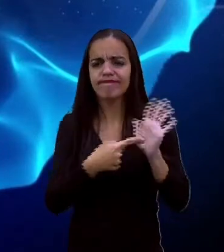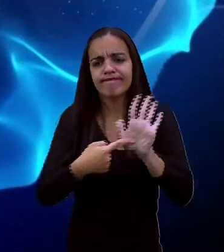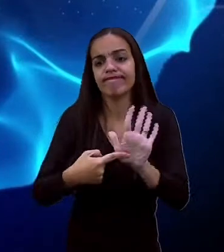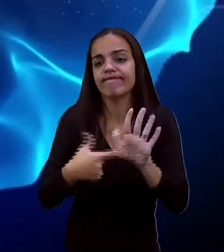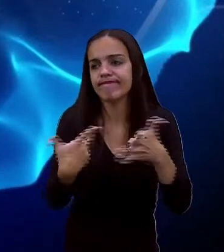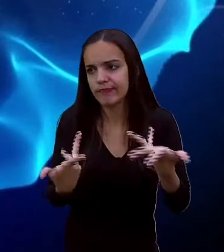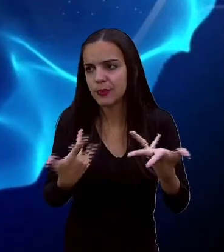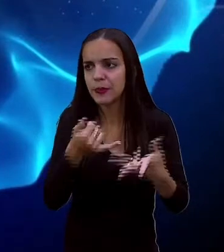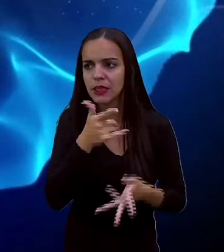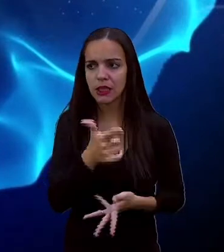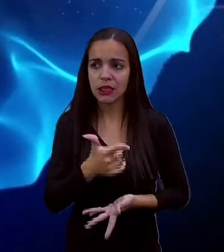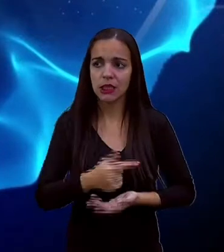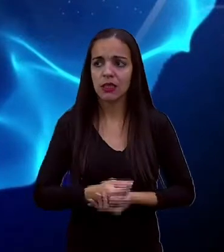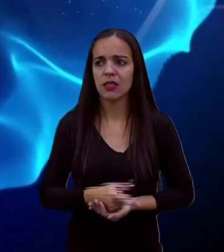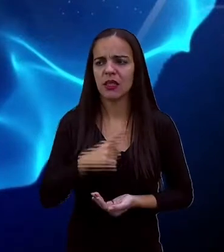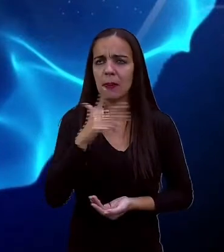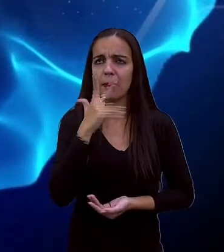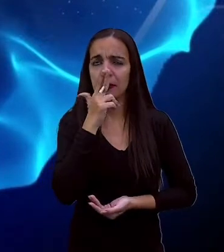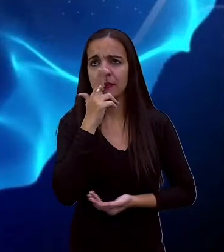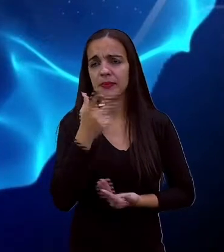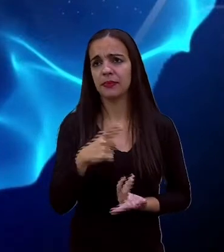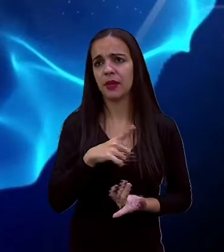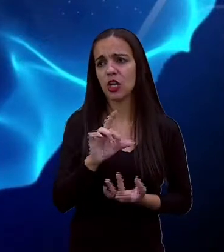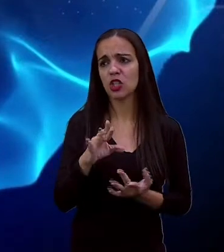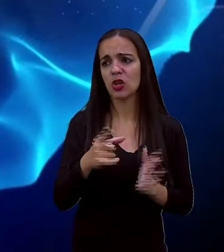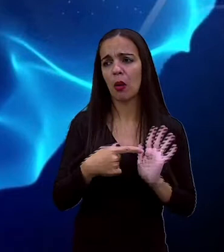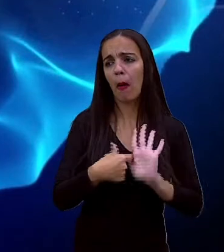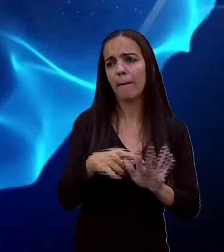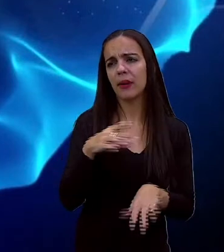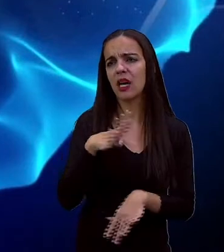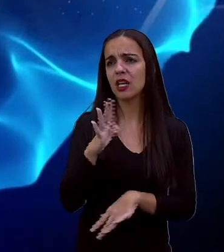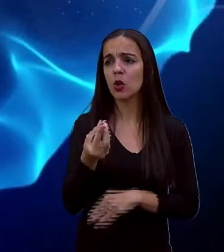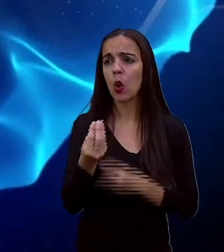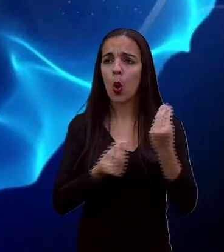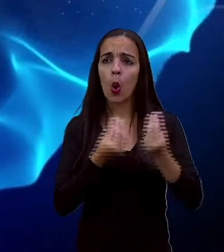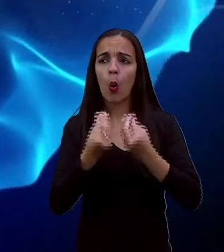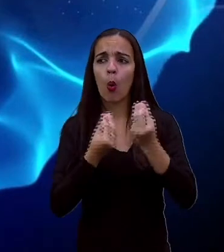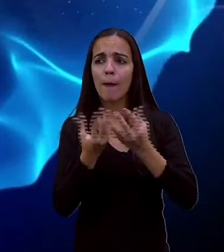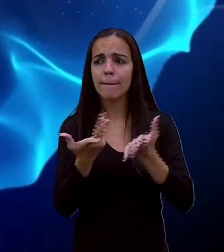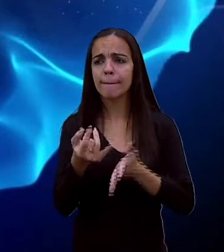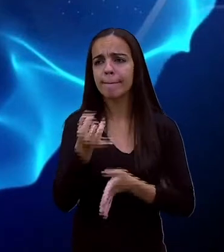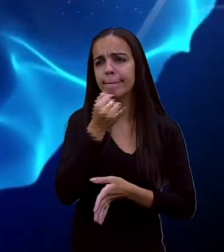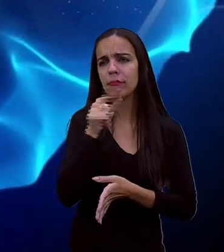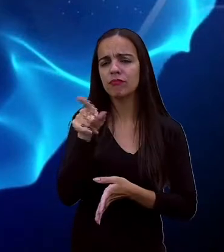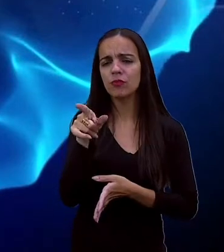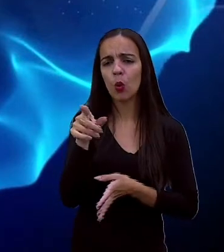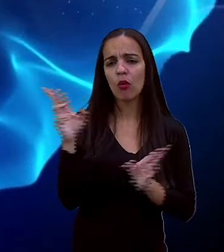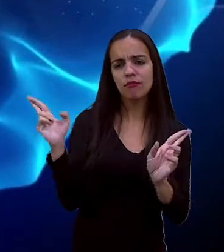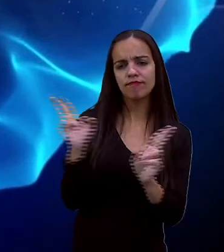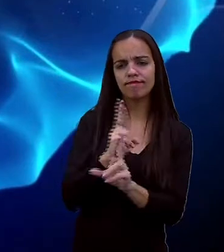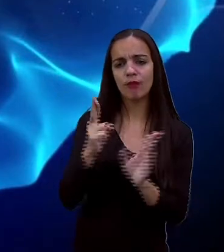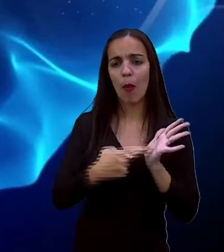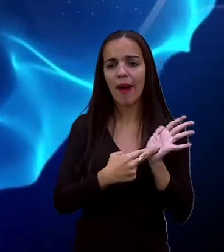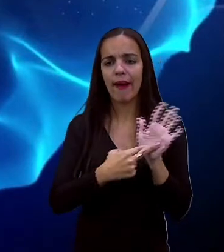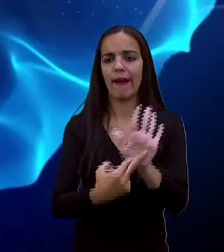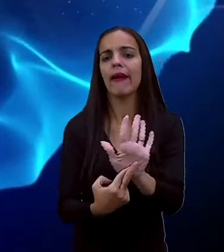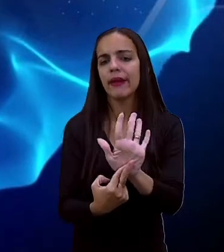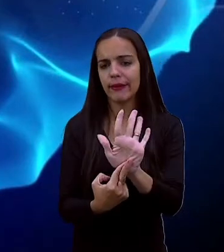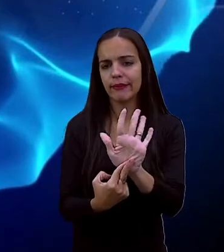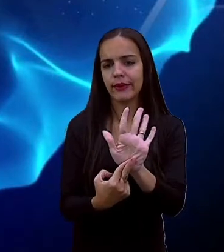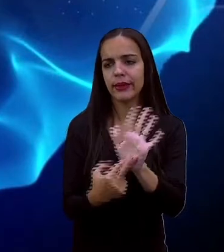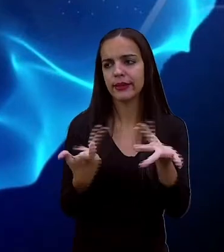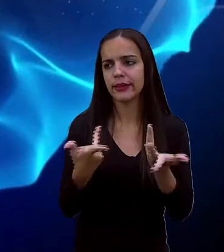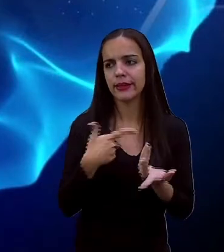Essa característica, ela aparece, por exemplo, na maneira como a referência temporal é organizada.